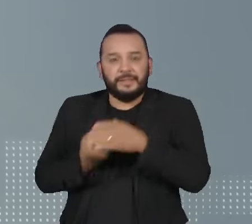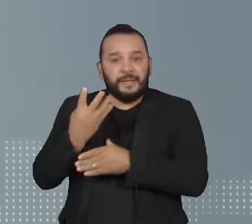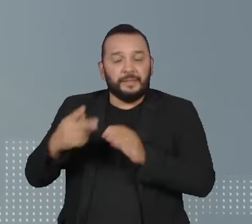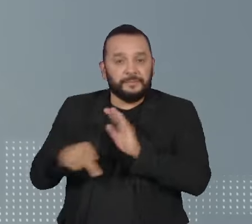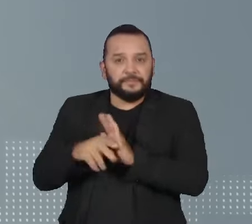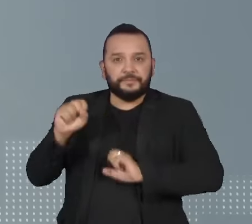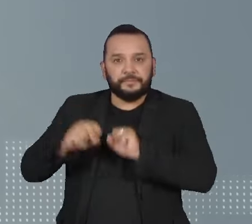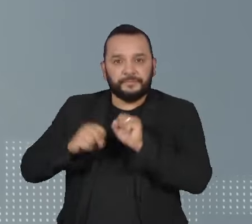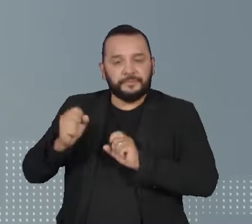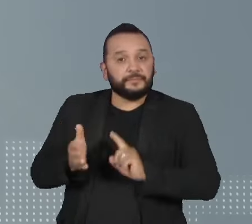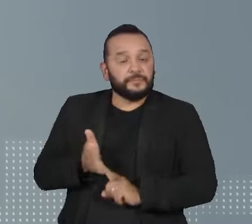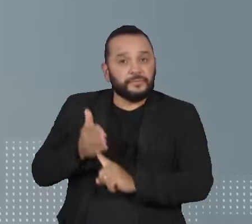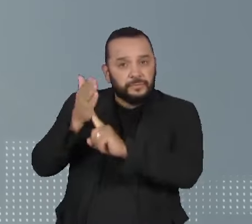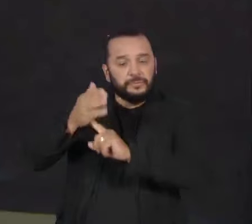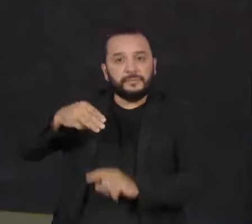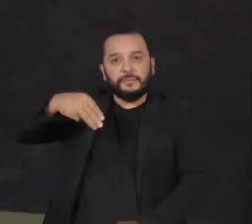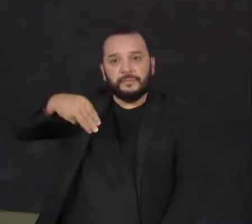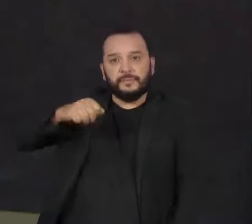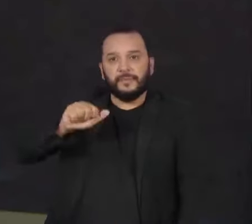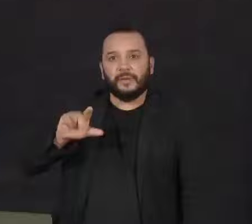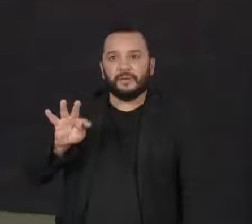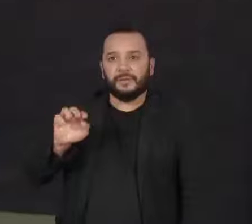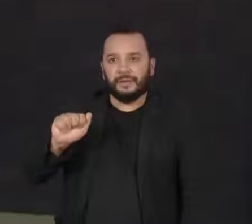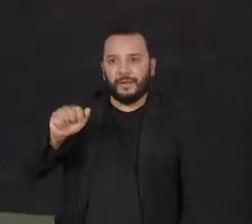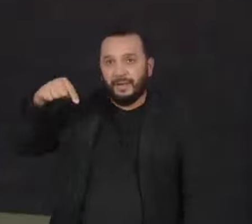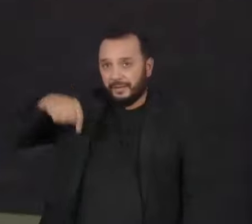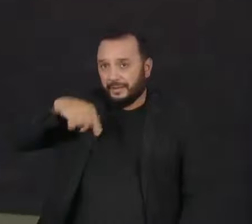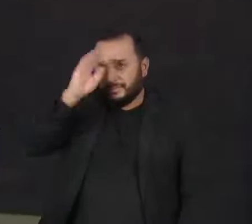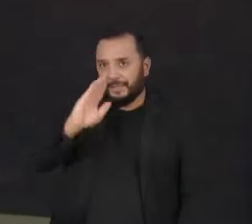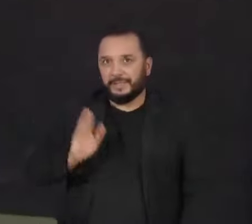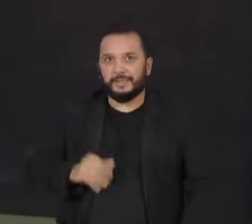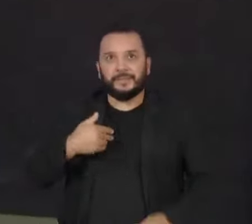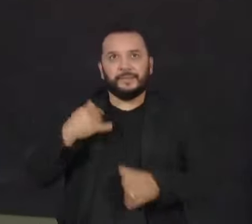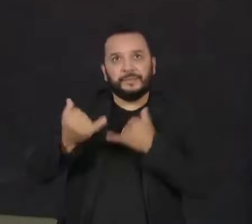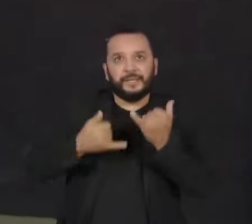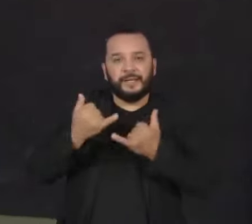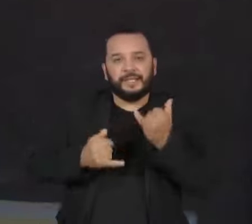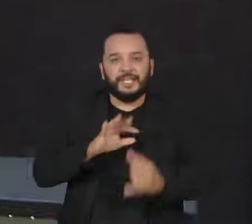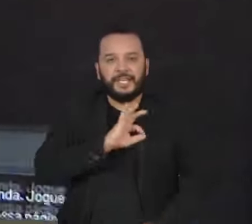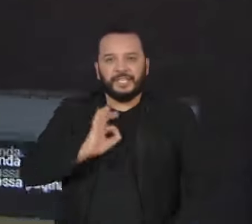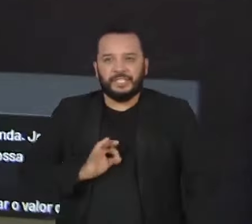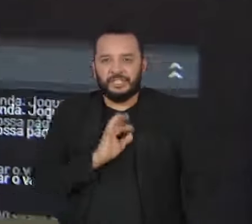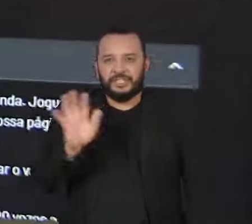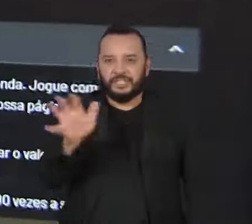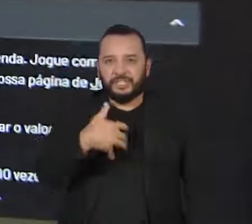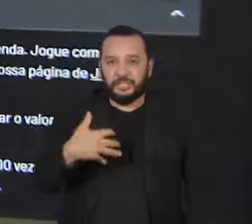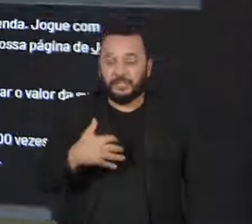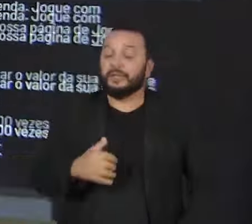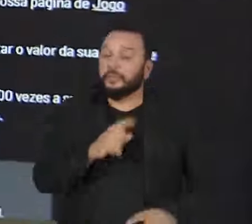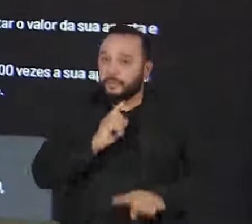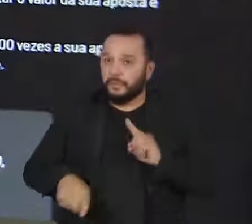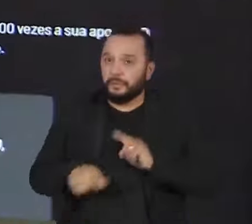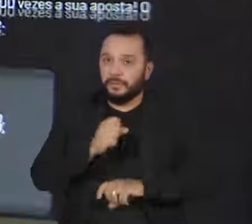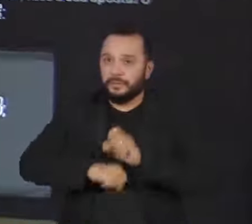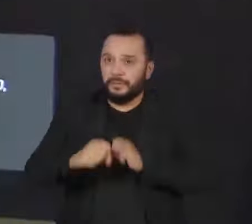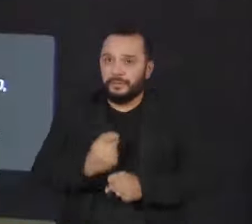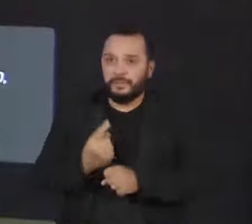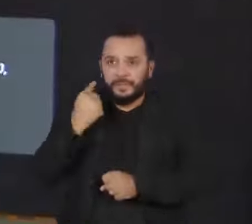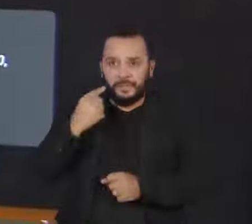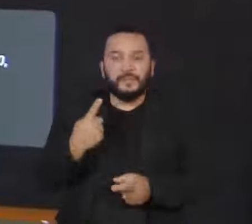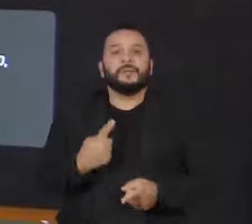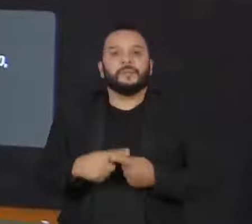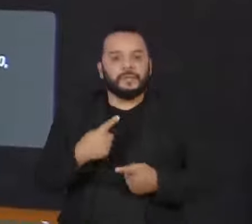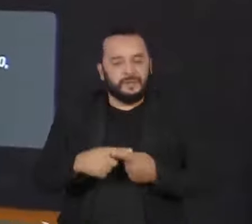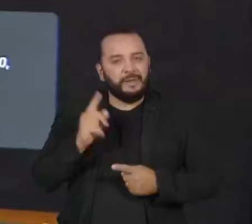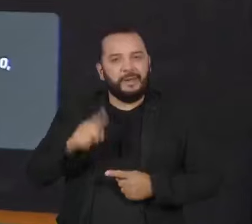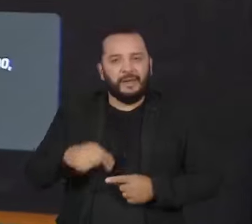de tecnologia de Malta, que no Brasil ficou conhecido como jogo do tigrinho e foi proibido no ano passado por ser um